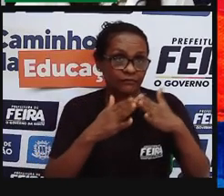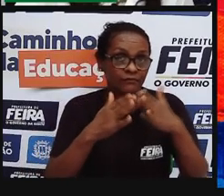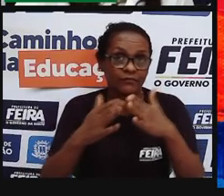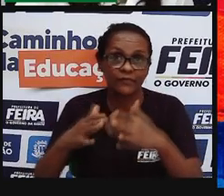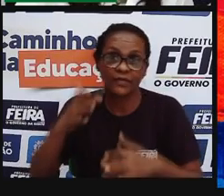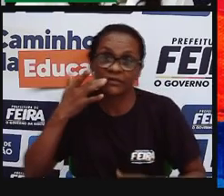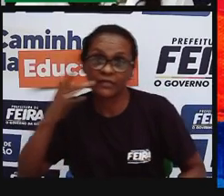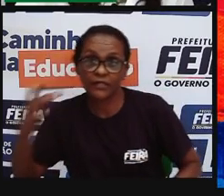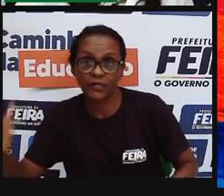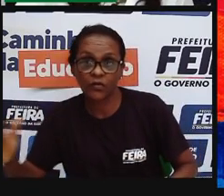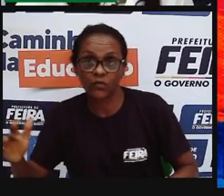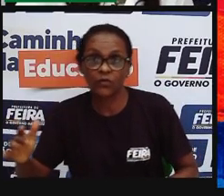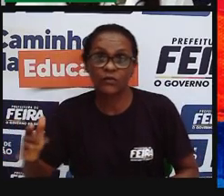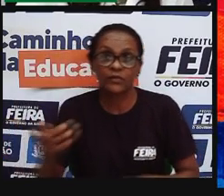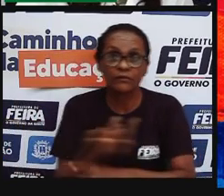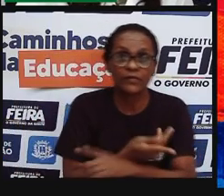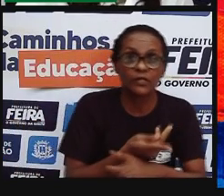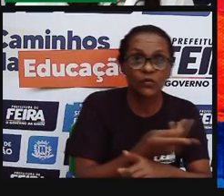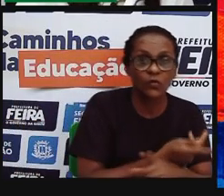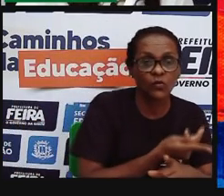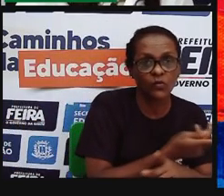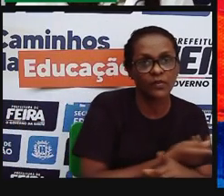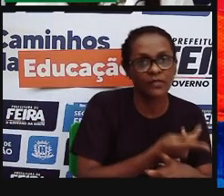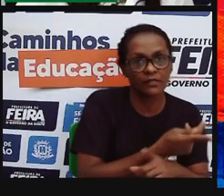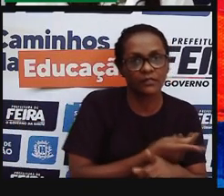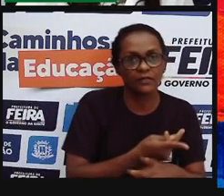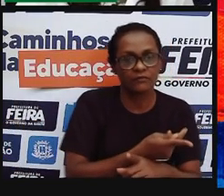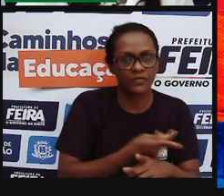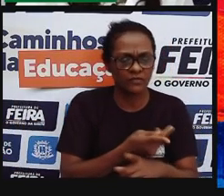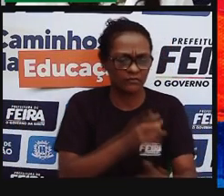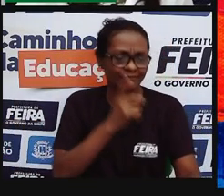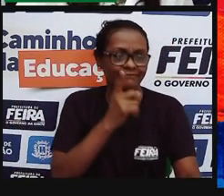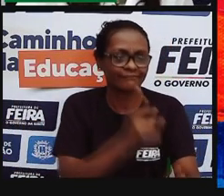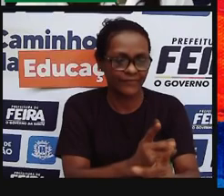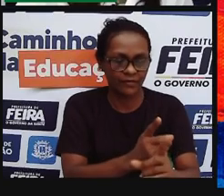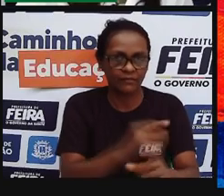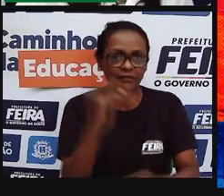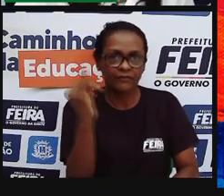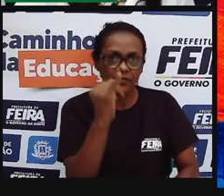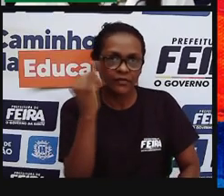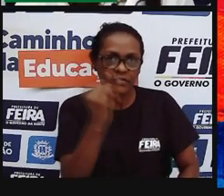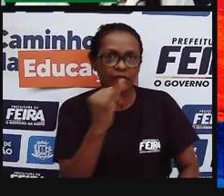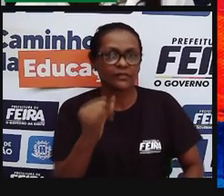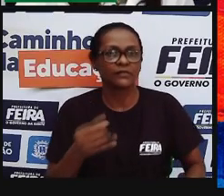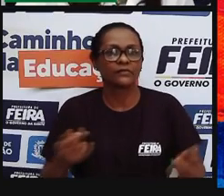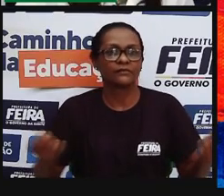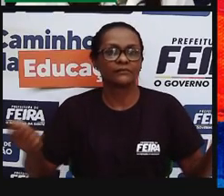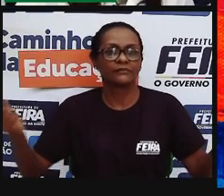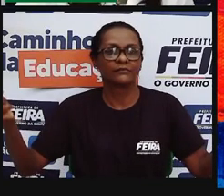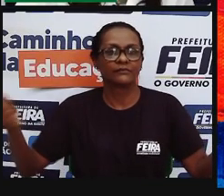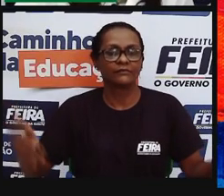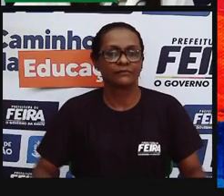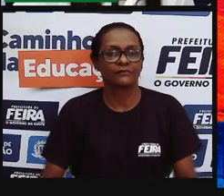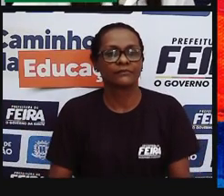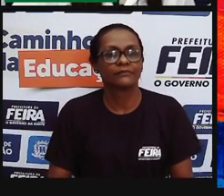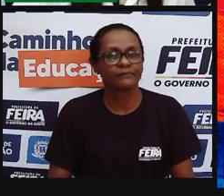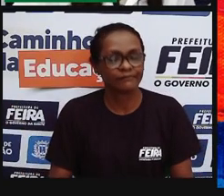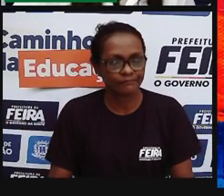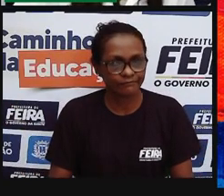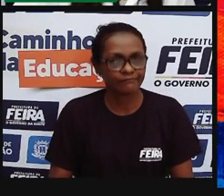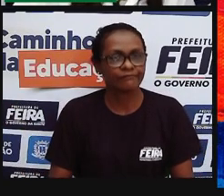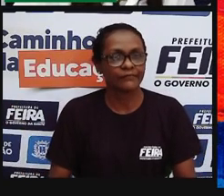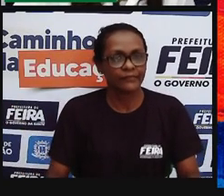ouro, das nossas belezas, do pau-brasil, né, que é uma planta característica aqui da nossa mata atlântica, né,